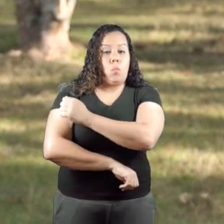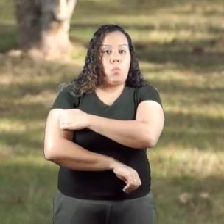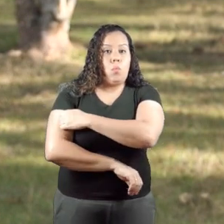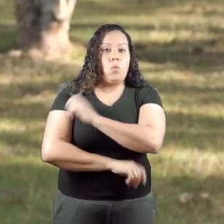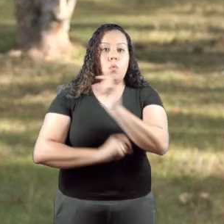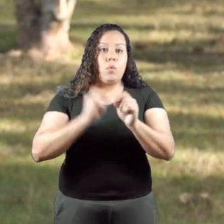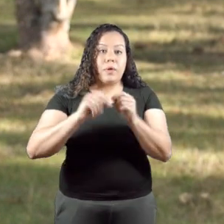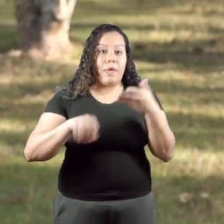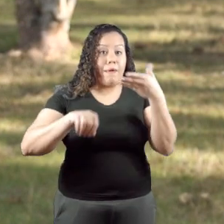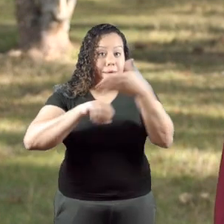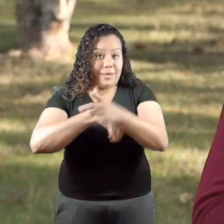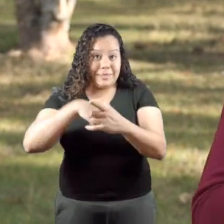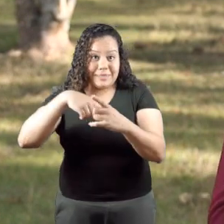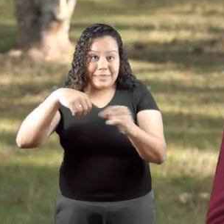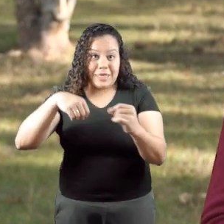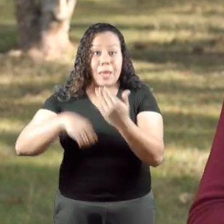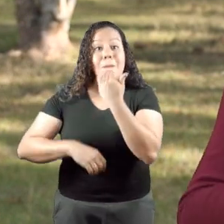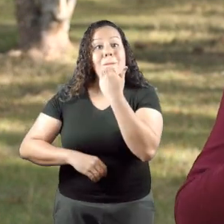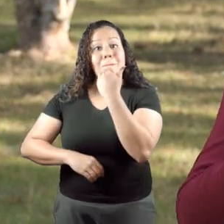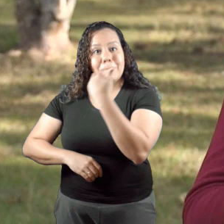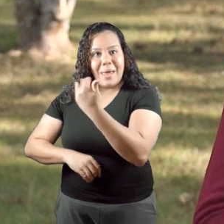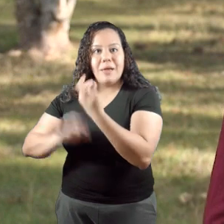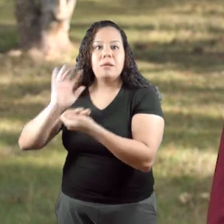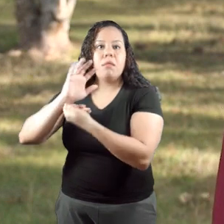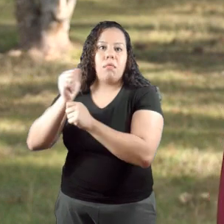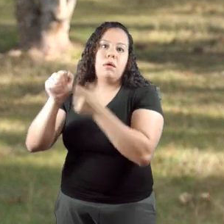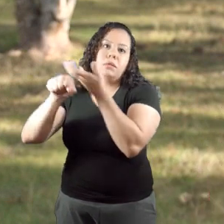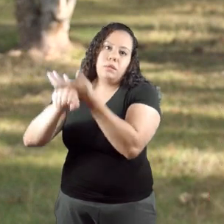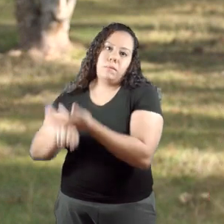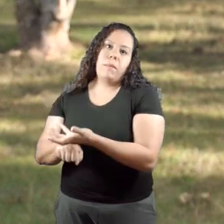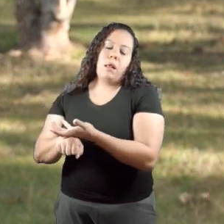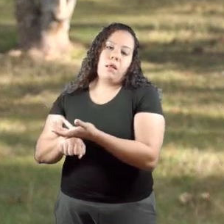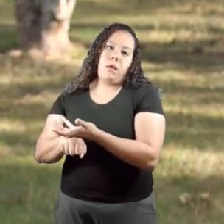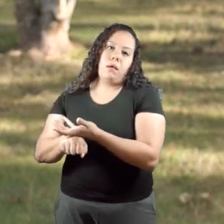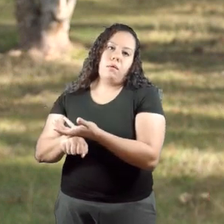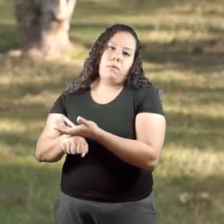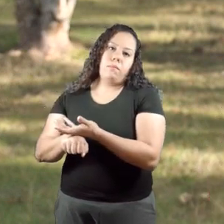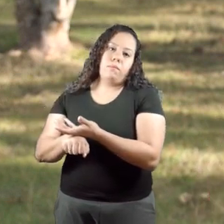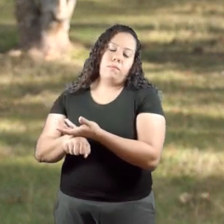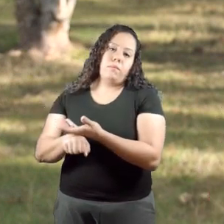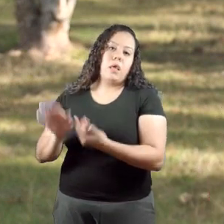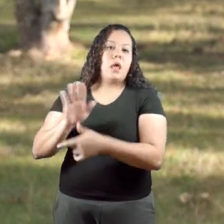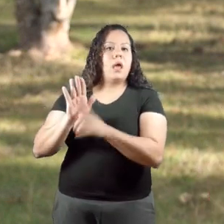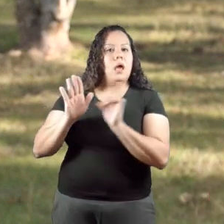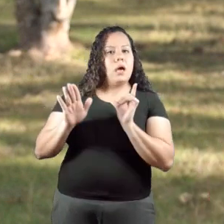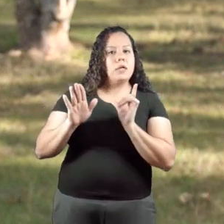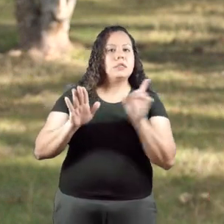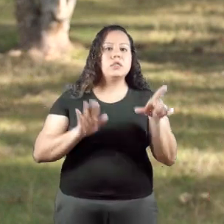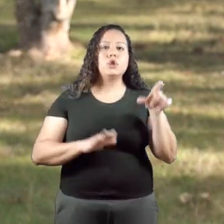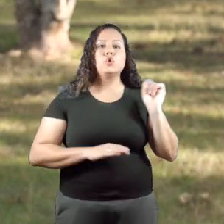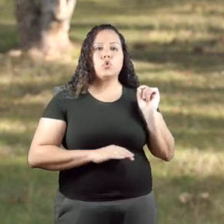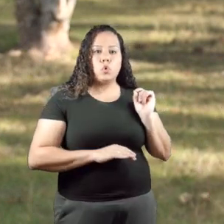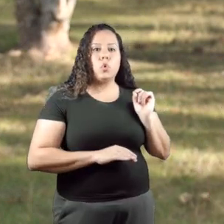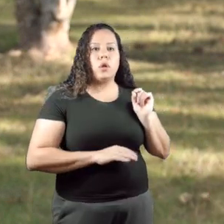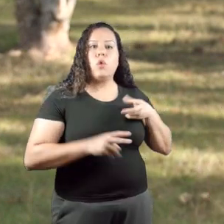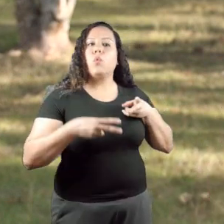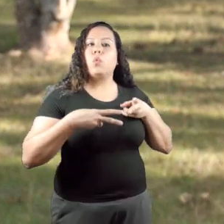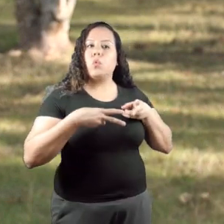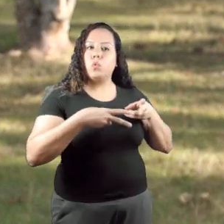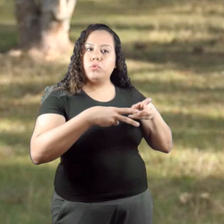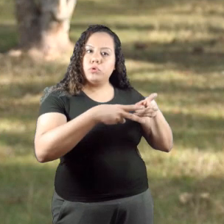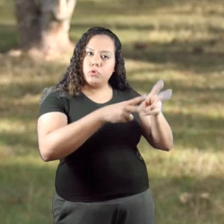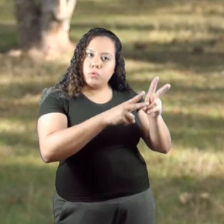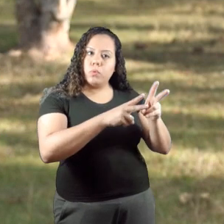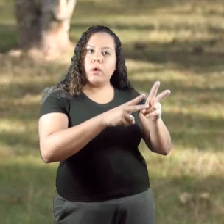o estudante recorre ao SIGA e faz o pedido de trancamento de disciplina, que ele, porventura, tenha feito a